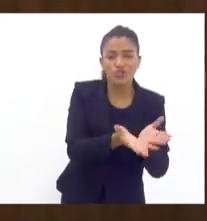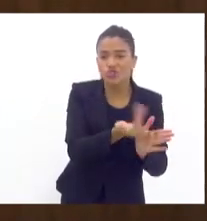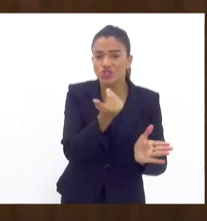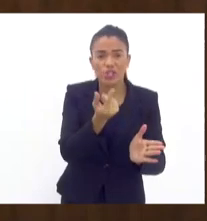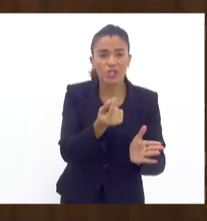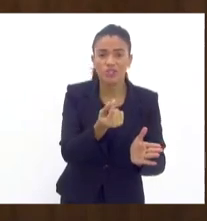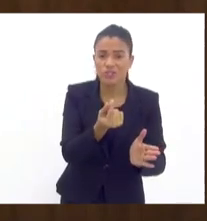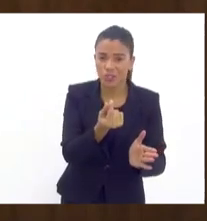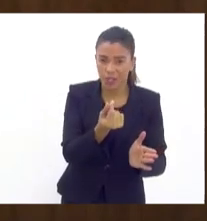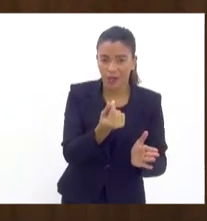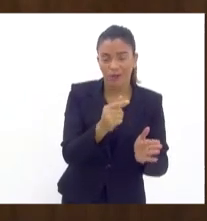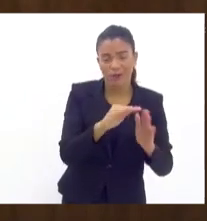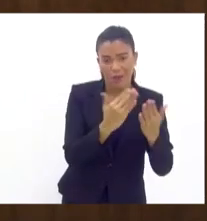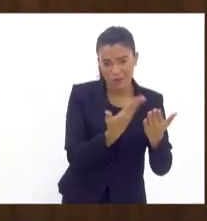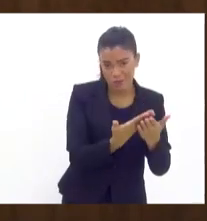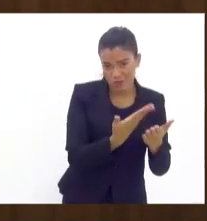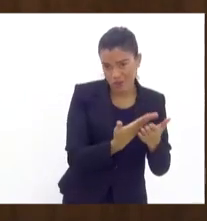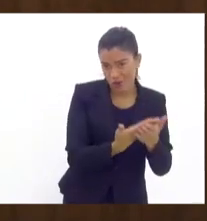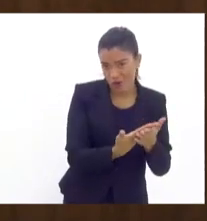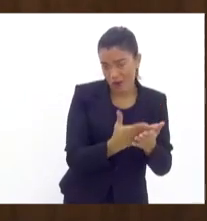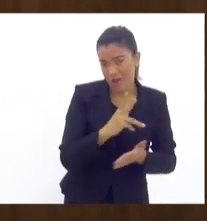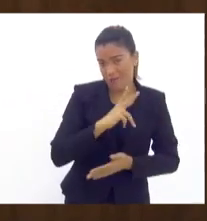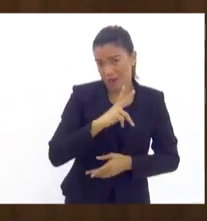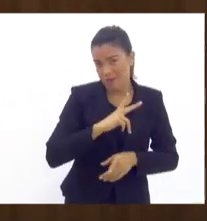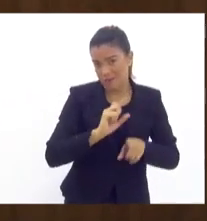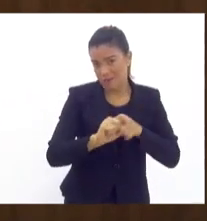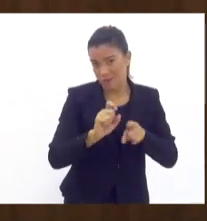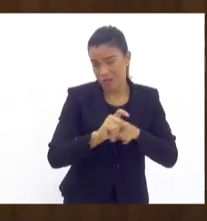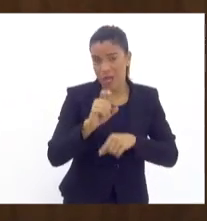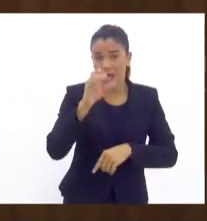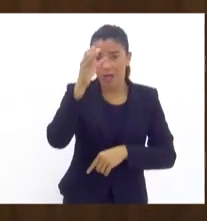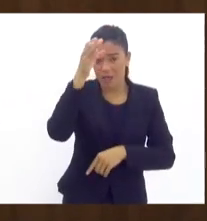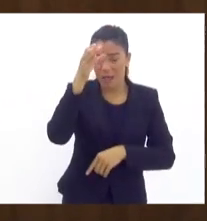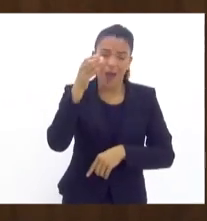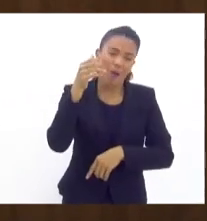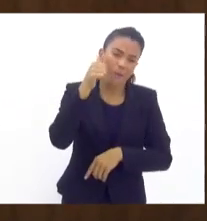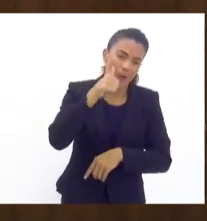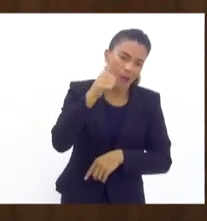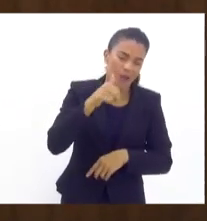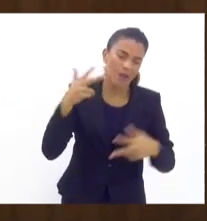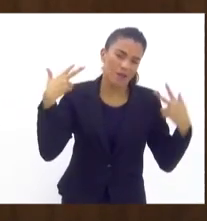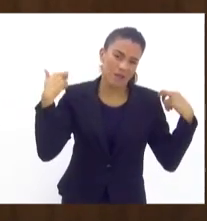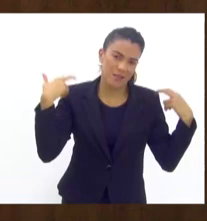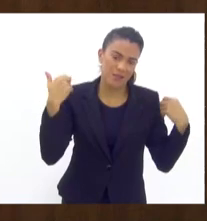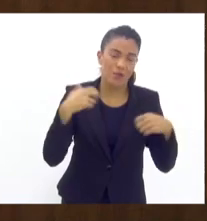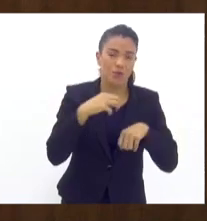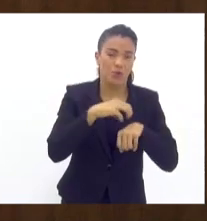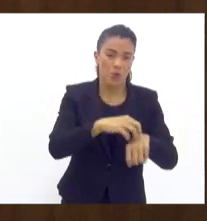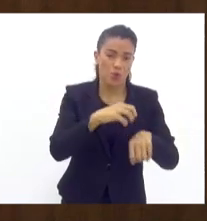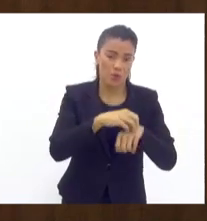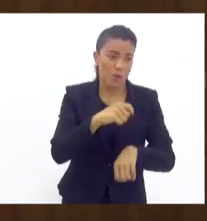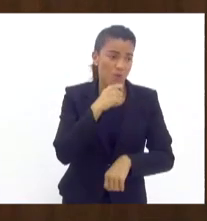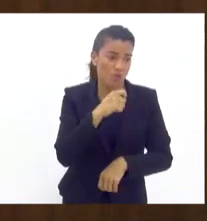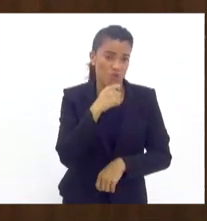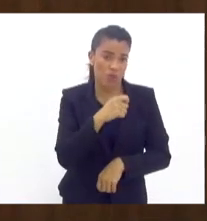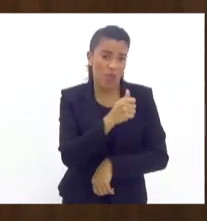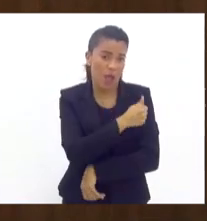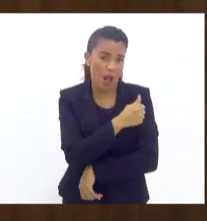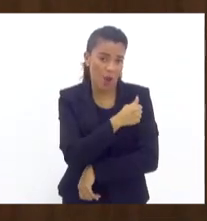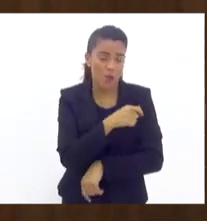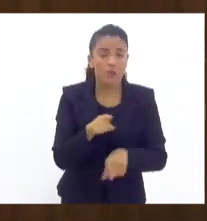filho do colégio, a tia do transporte escolar já não tem mais aluno para levar, os